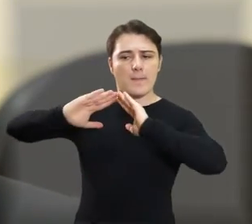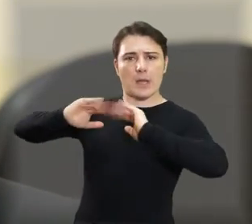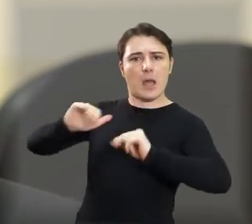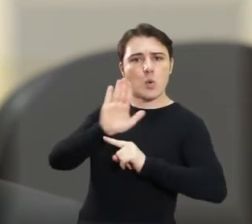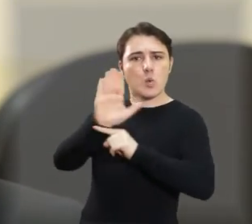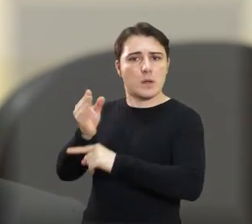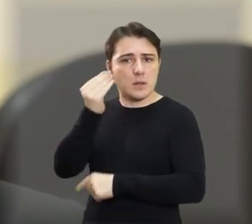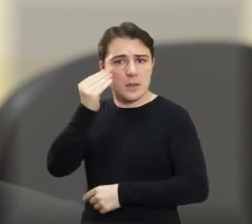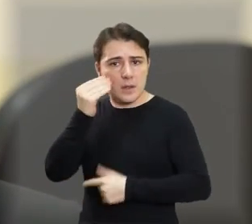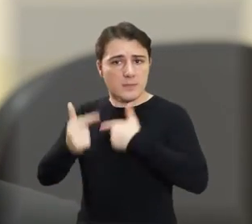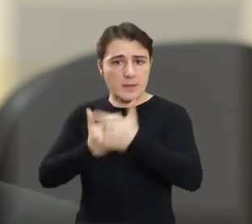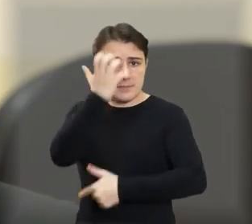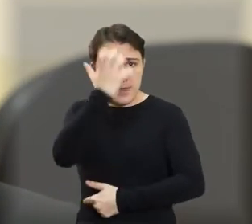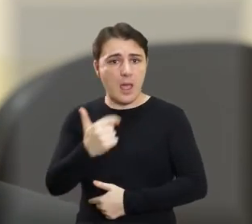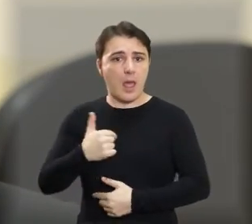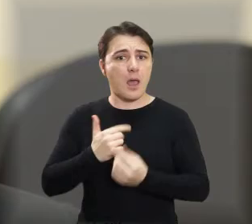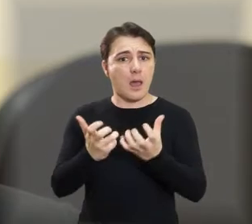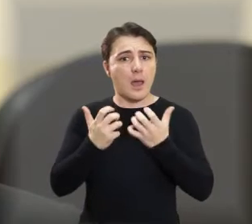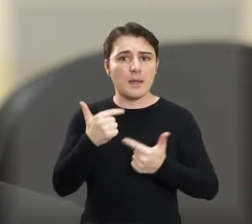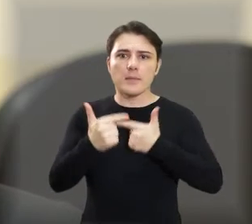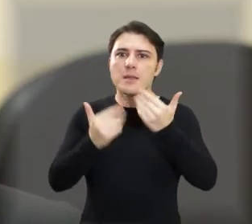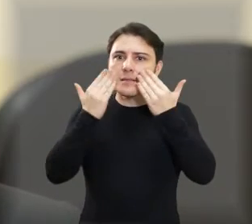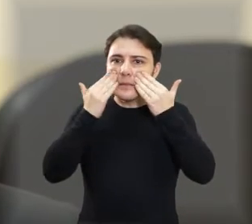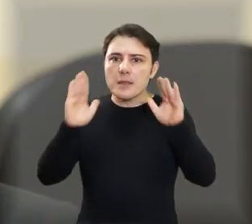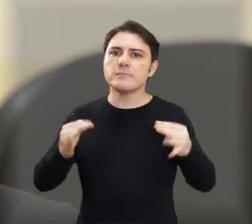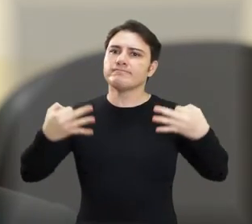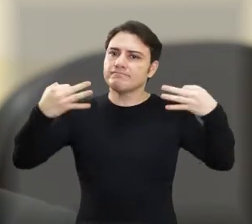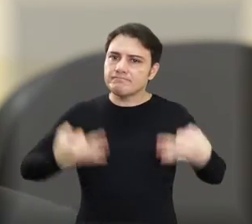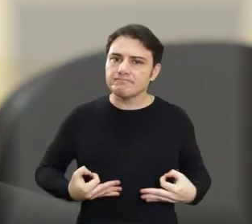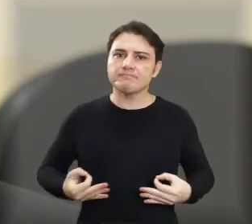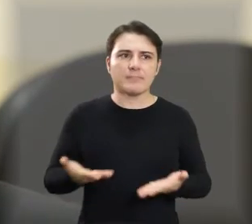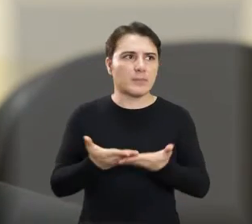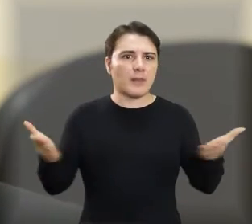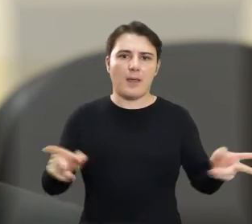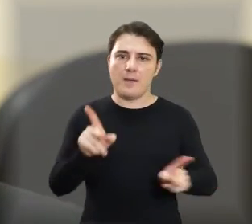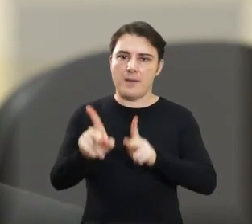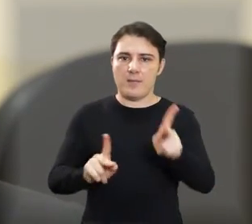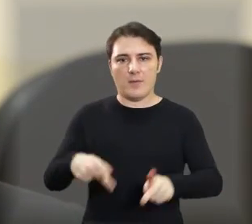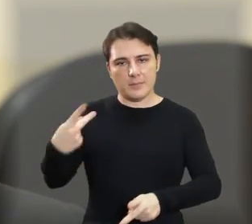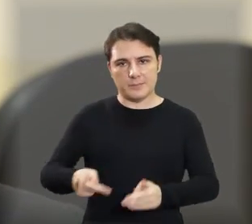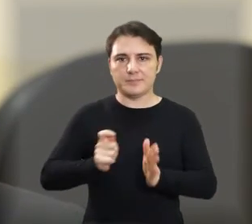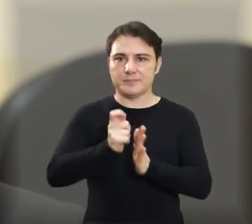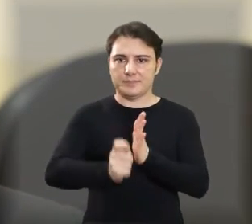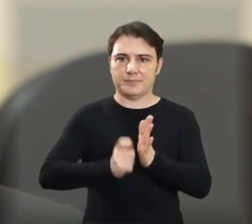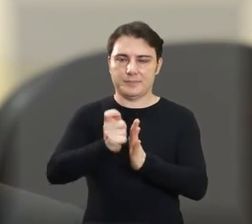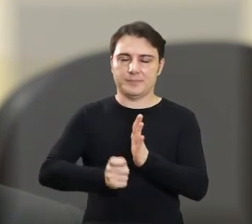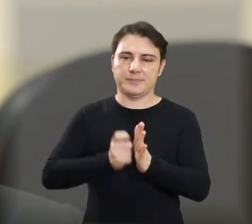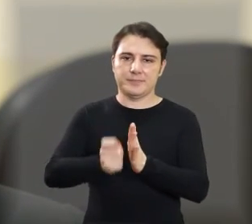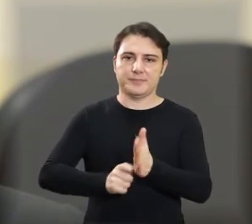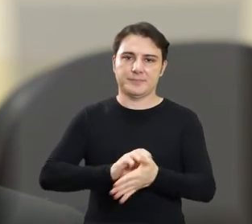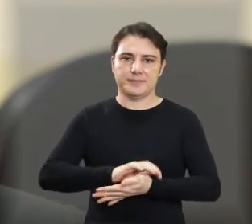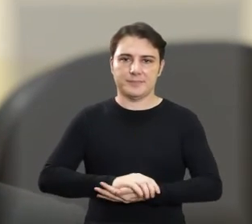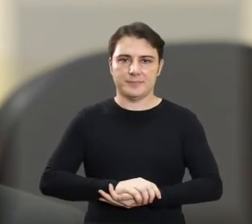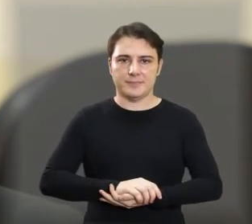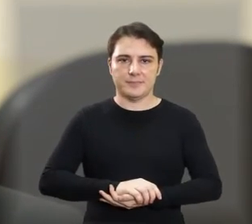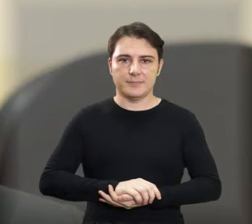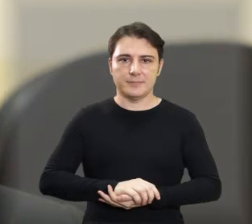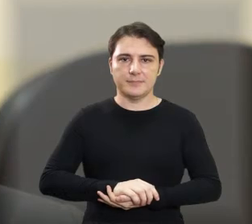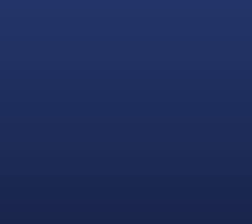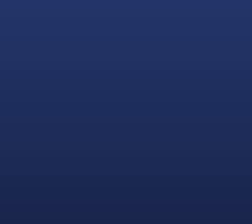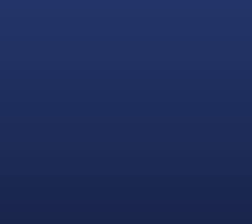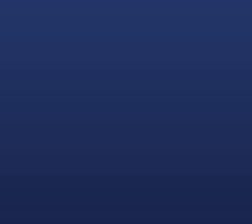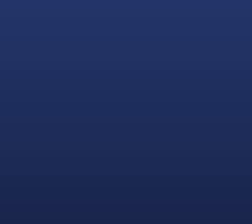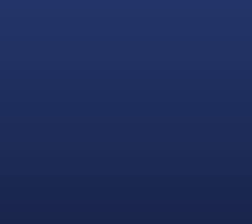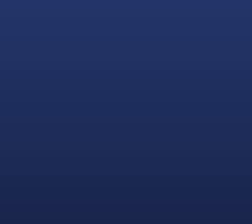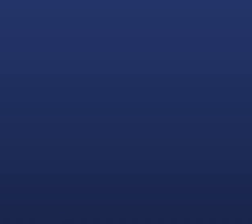necessidades. E isso, sim, é fazer um trabalho. Quero fazer um trabalho com sinceridade e justo para toda a população aqui de Araraquara.